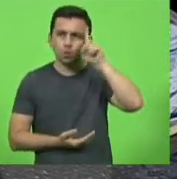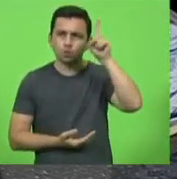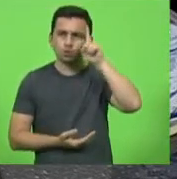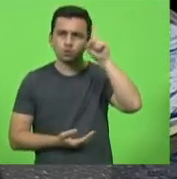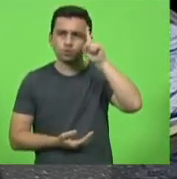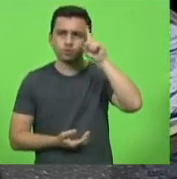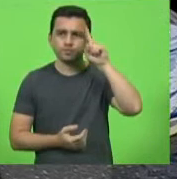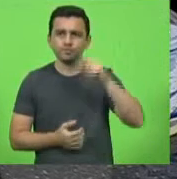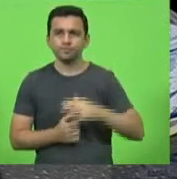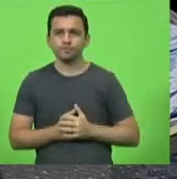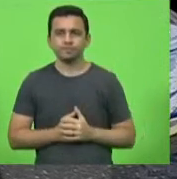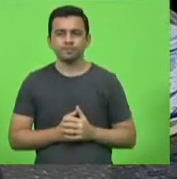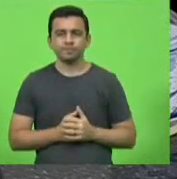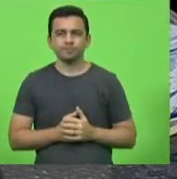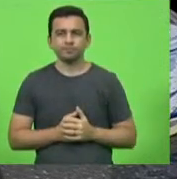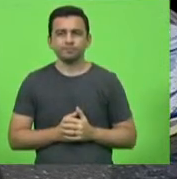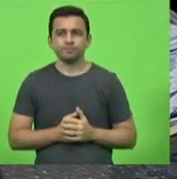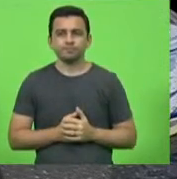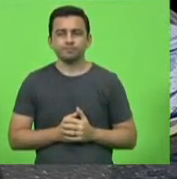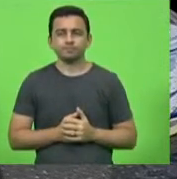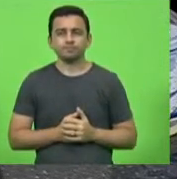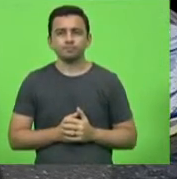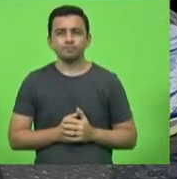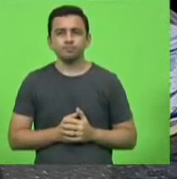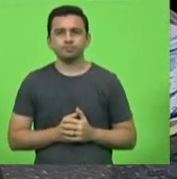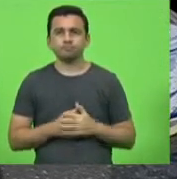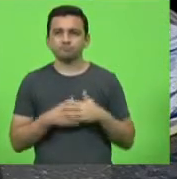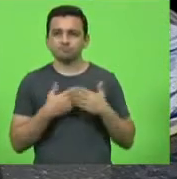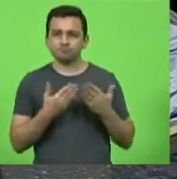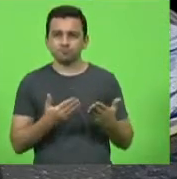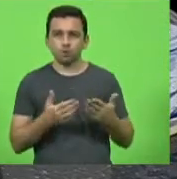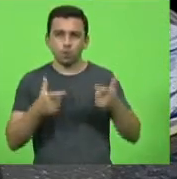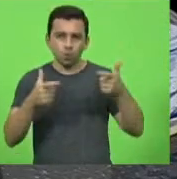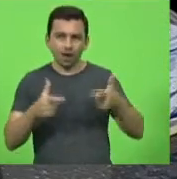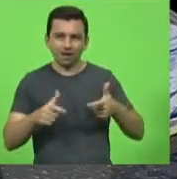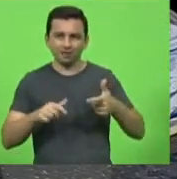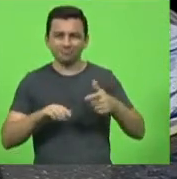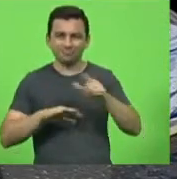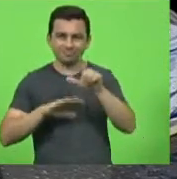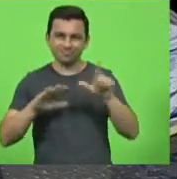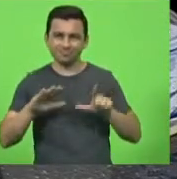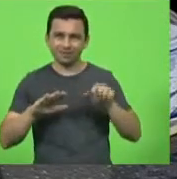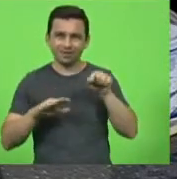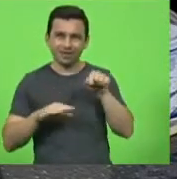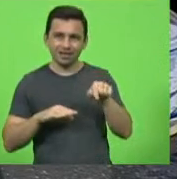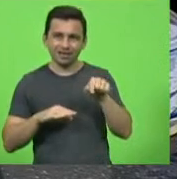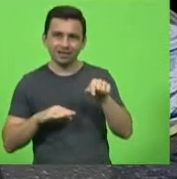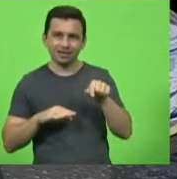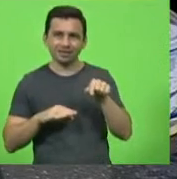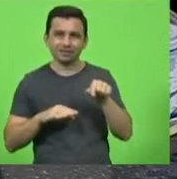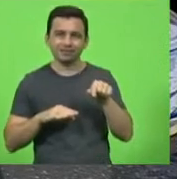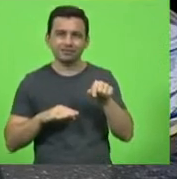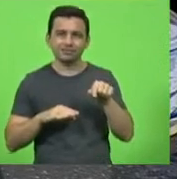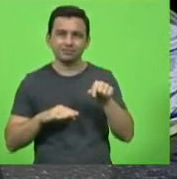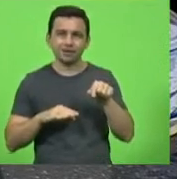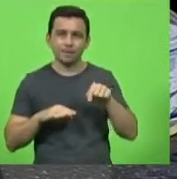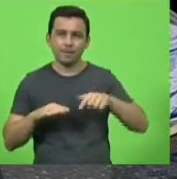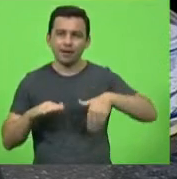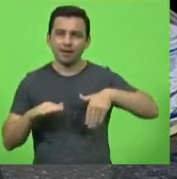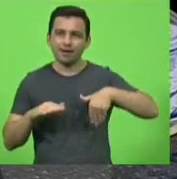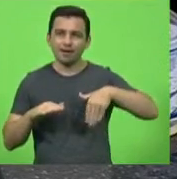Nazareno na orla da praia